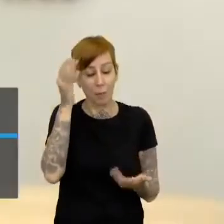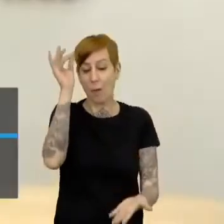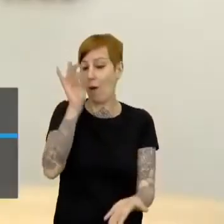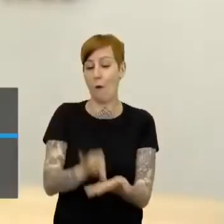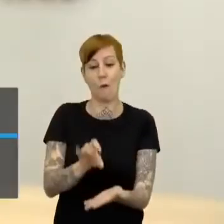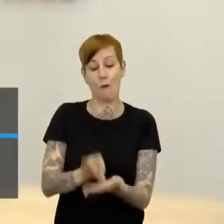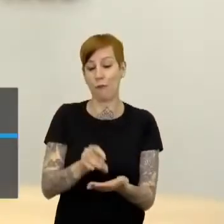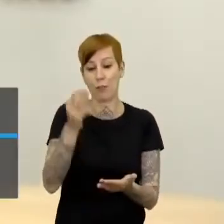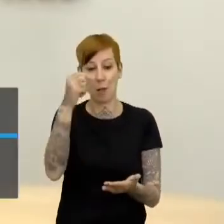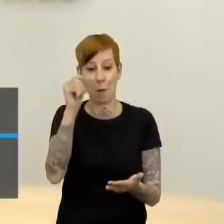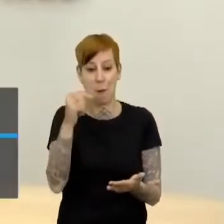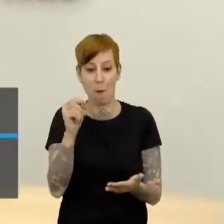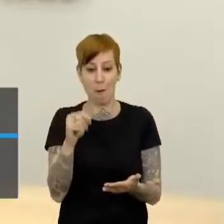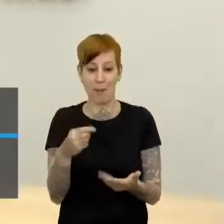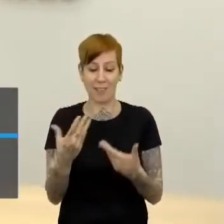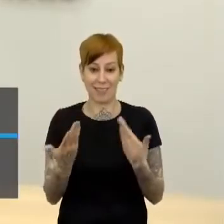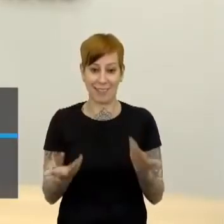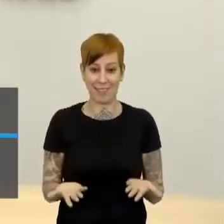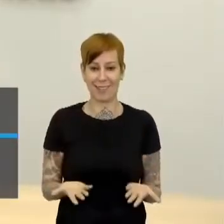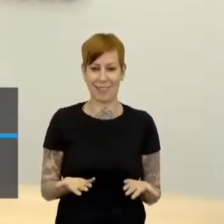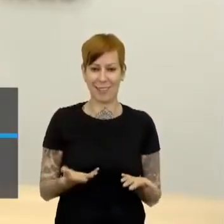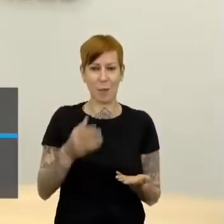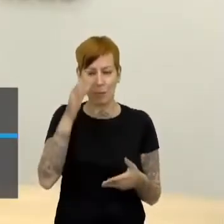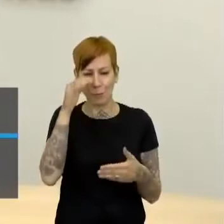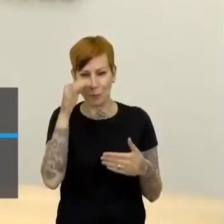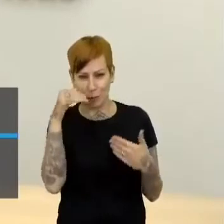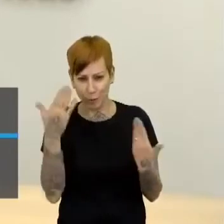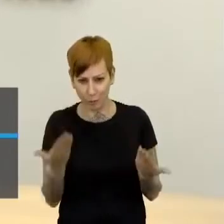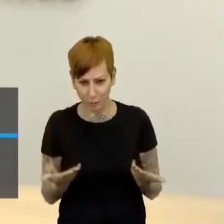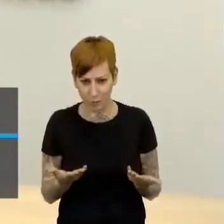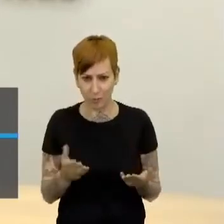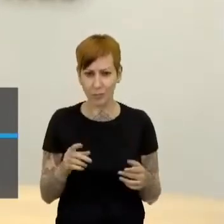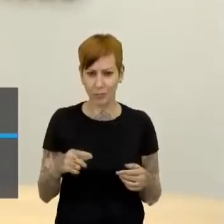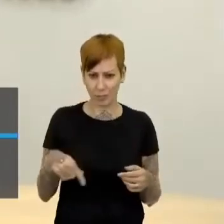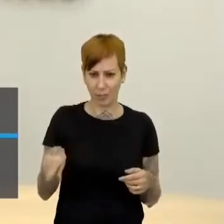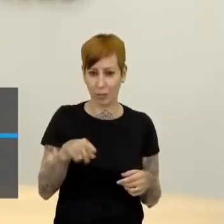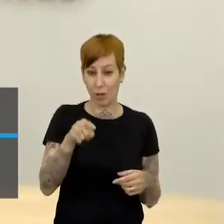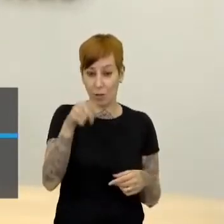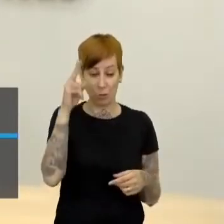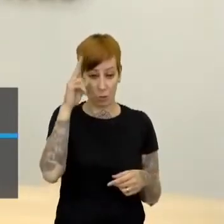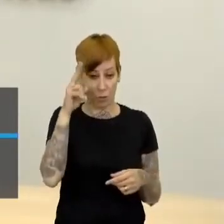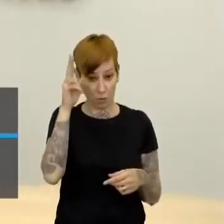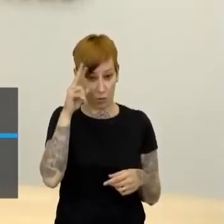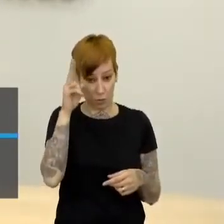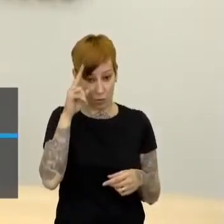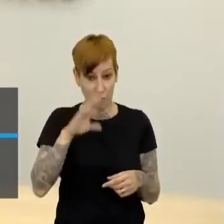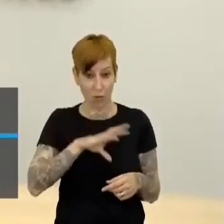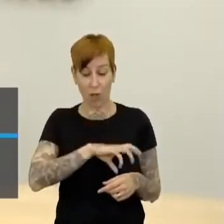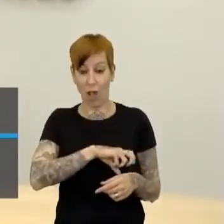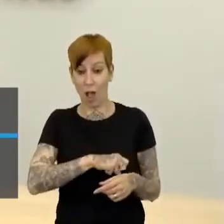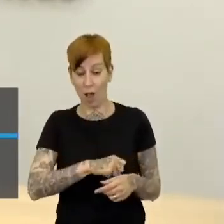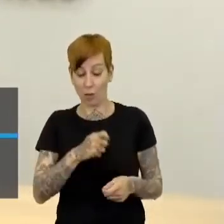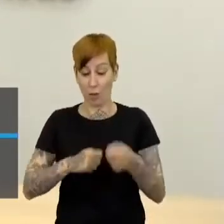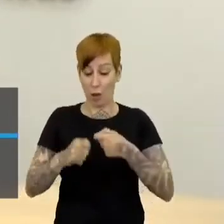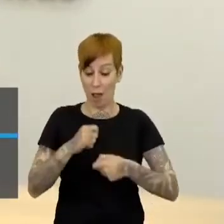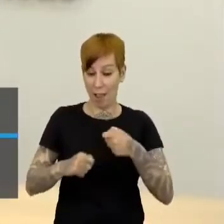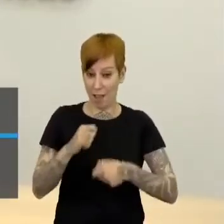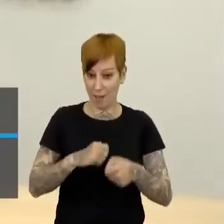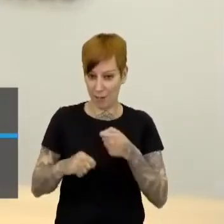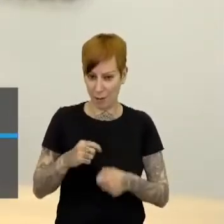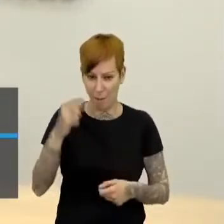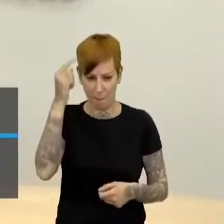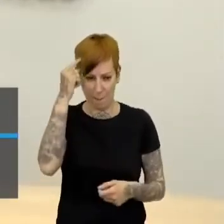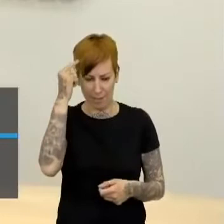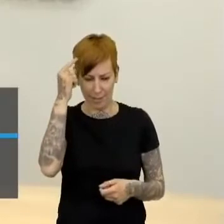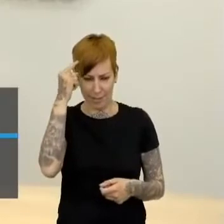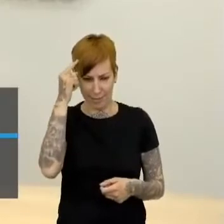Então, essa é uma questão muito curiosa porque a gente sabe, de novo, eu sou historiador, mas eu adoro economia, estudo bastante economia, do ponto de